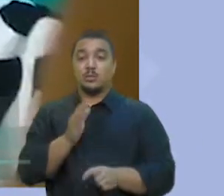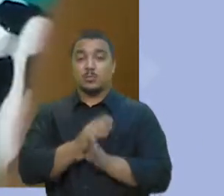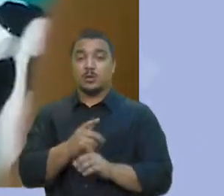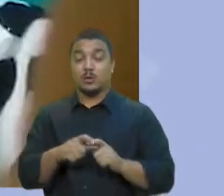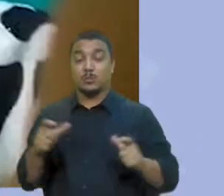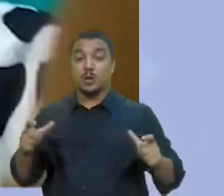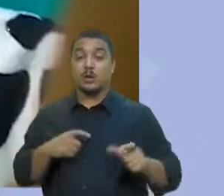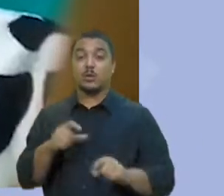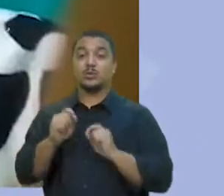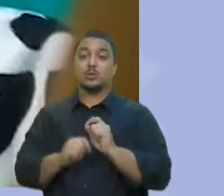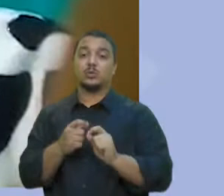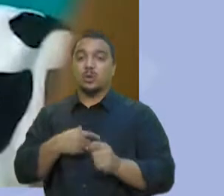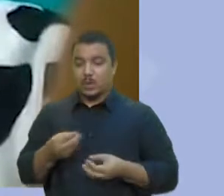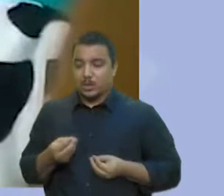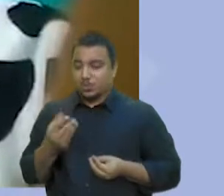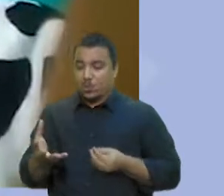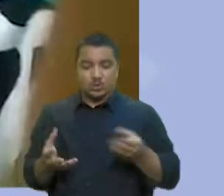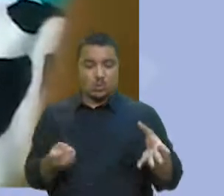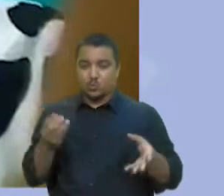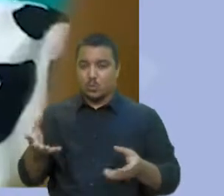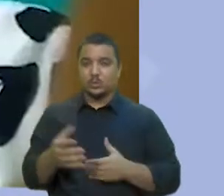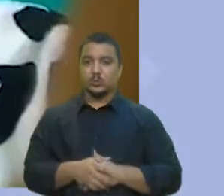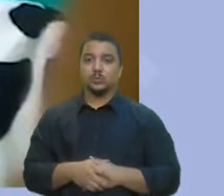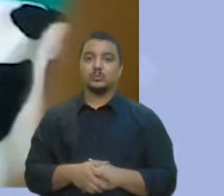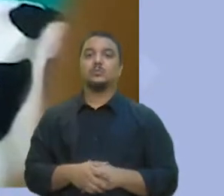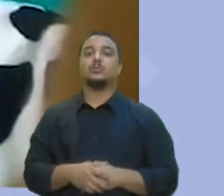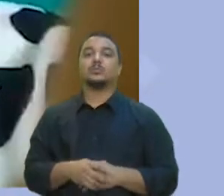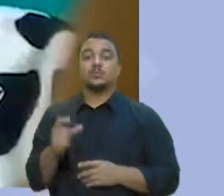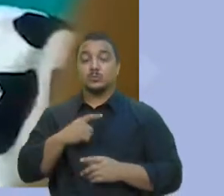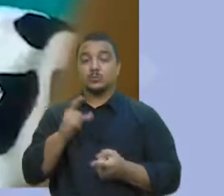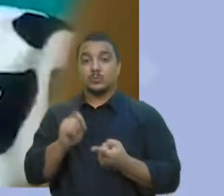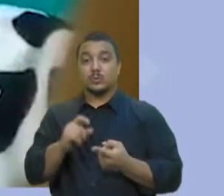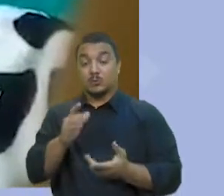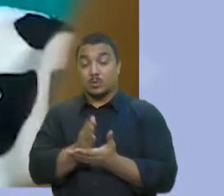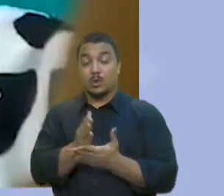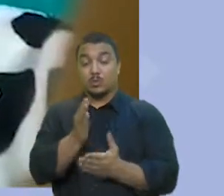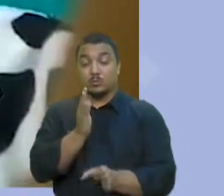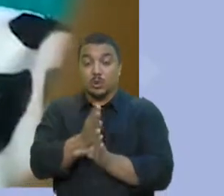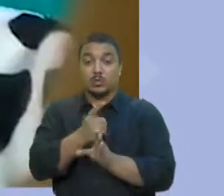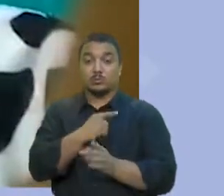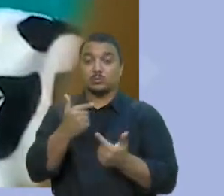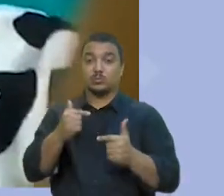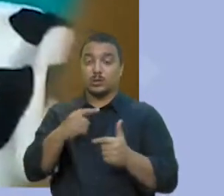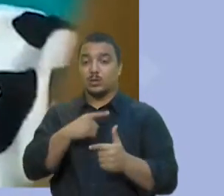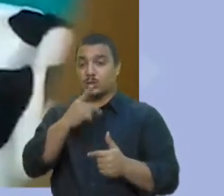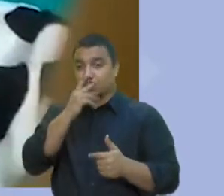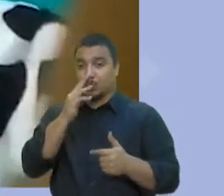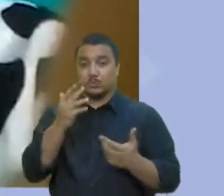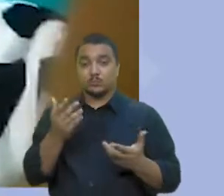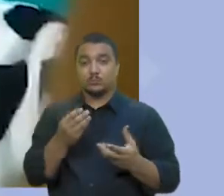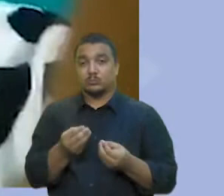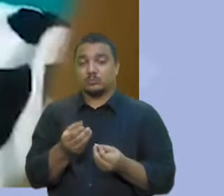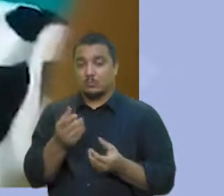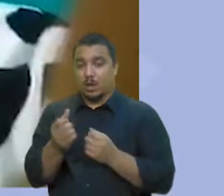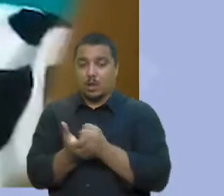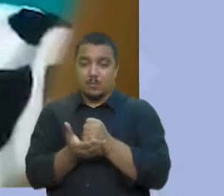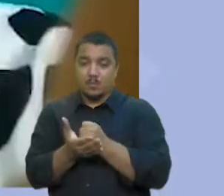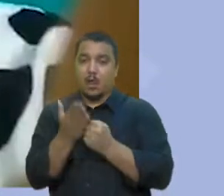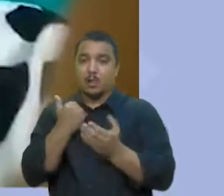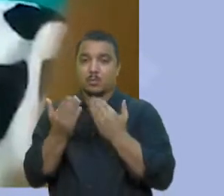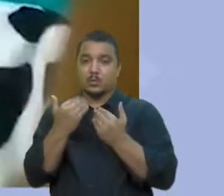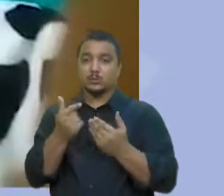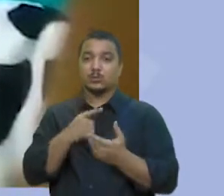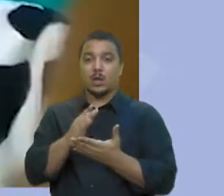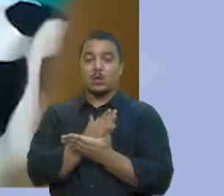doações, entendeu? Alguns patrões têm penas e mandam a cesta básica, enfim. Mas tem umas delas que não